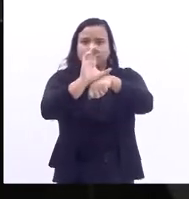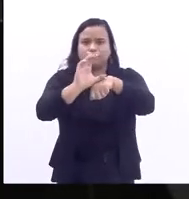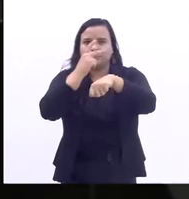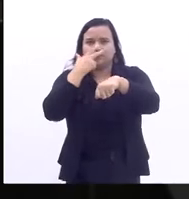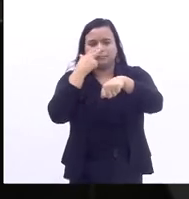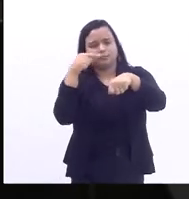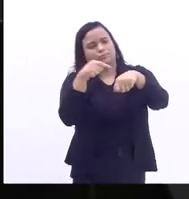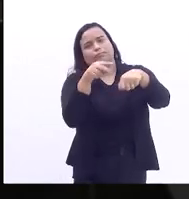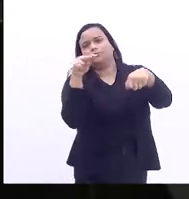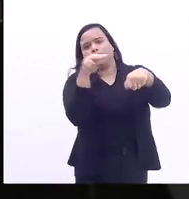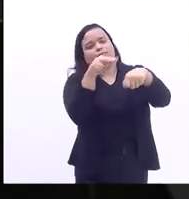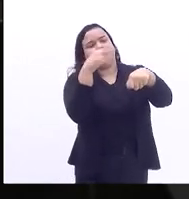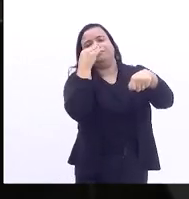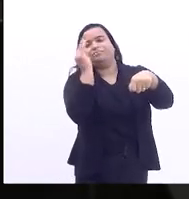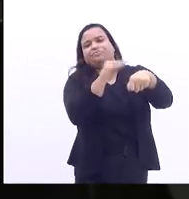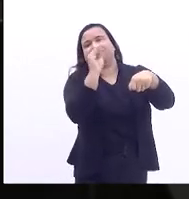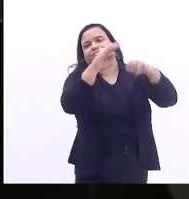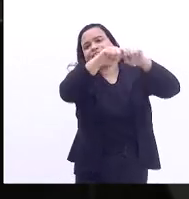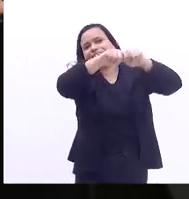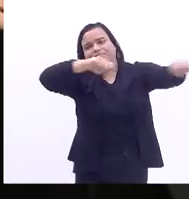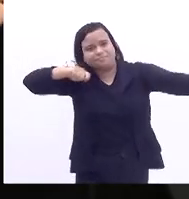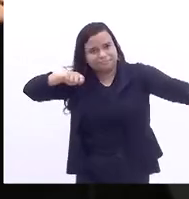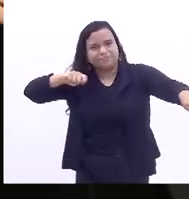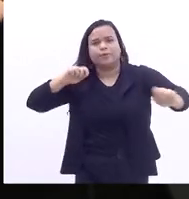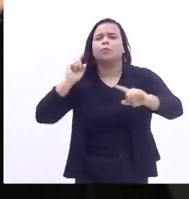Porque, se o Estado não está presente,